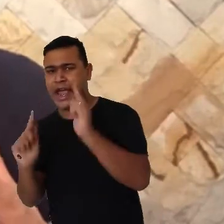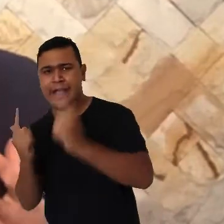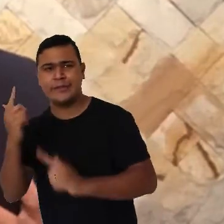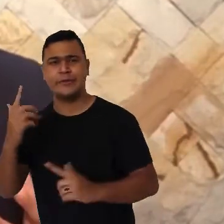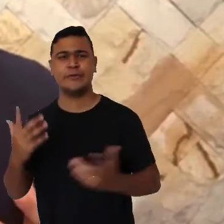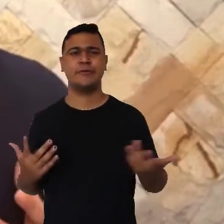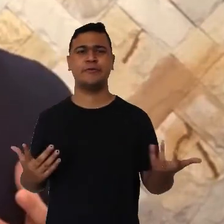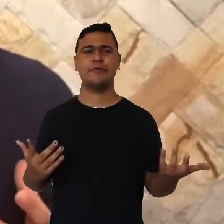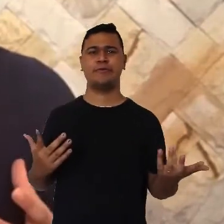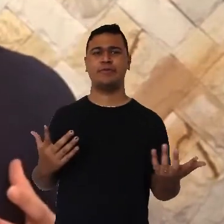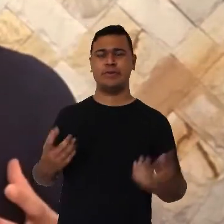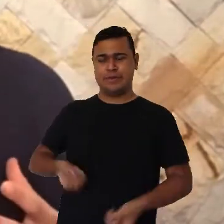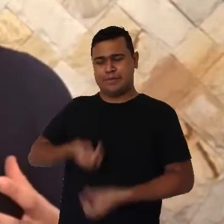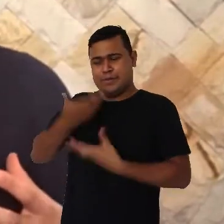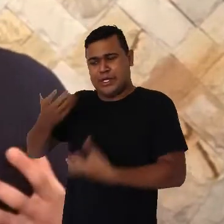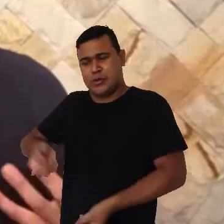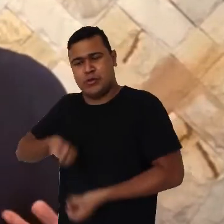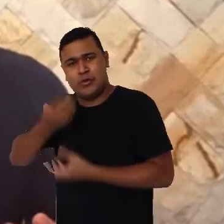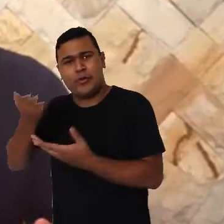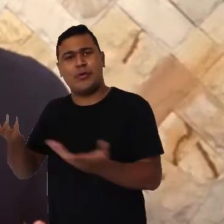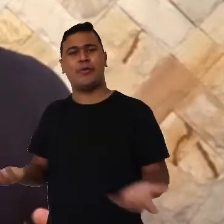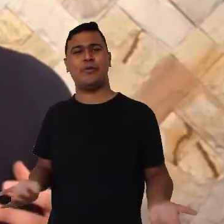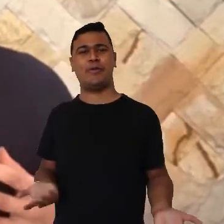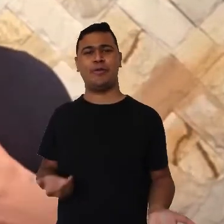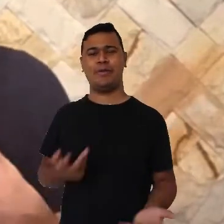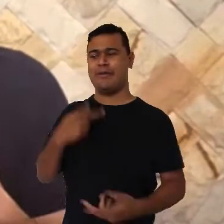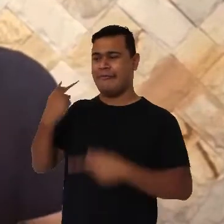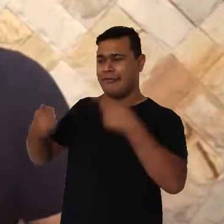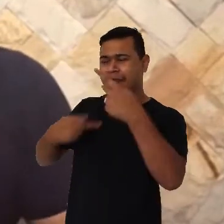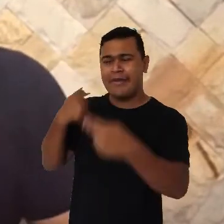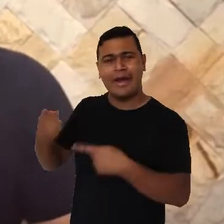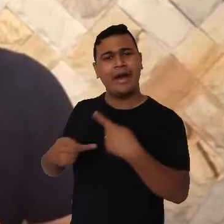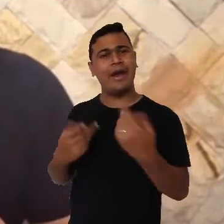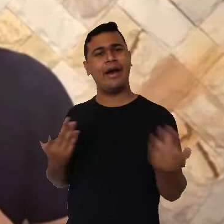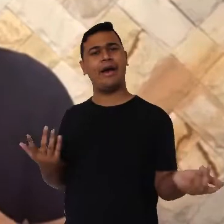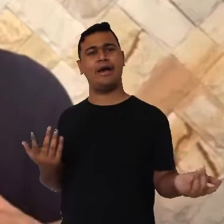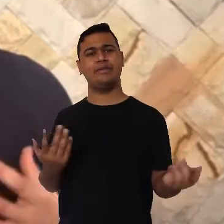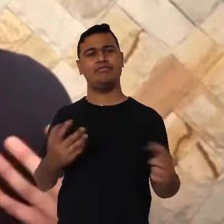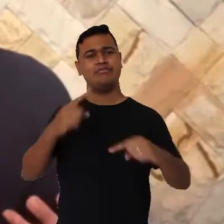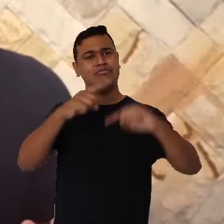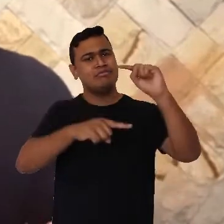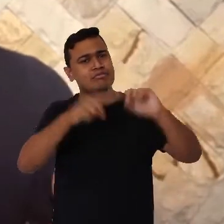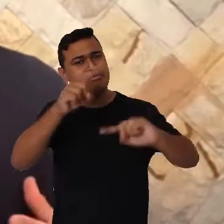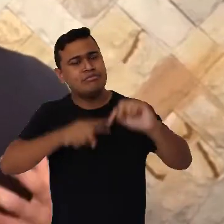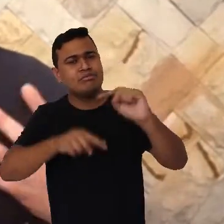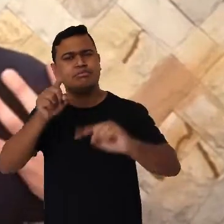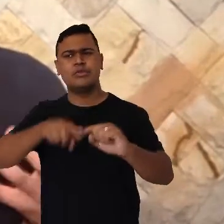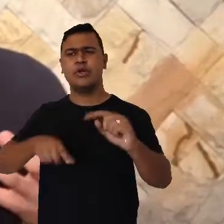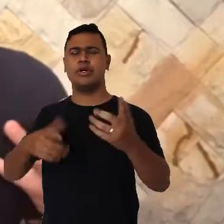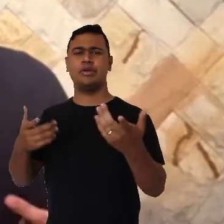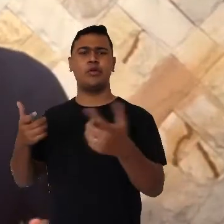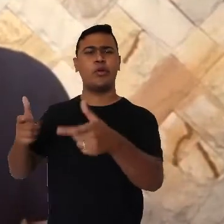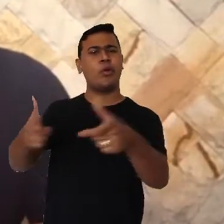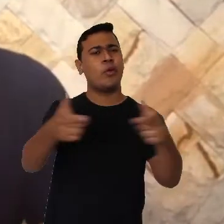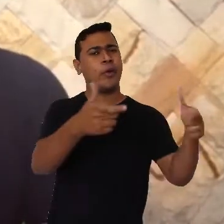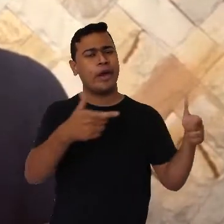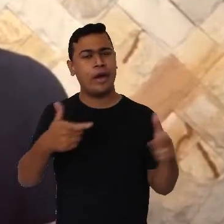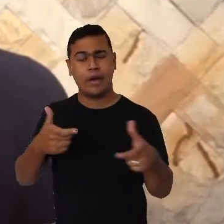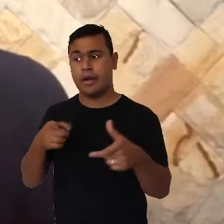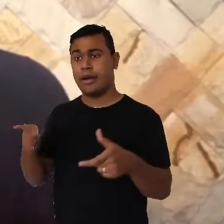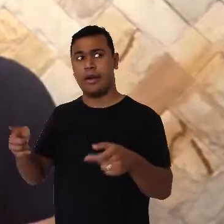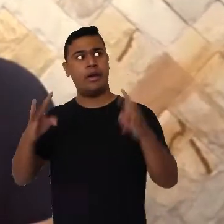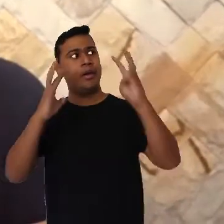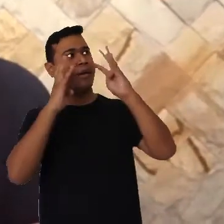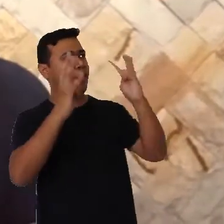expressões, falas, objetos e locais, para chamar a atenção da